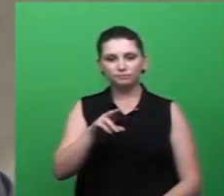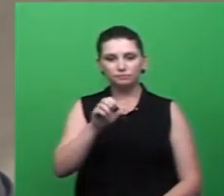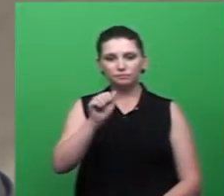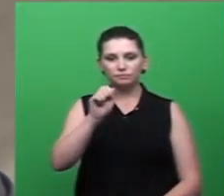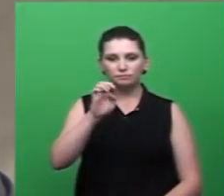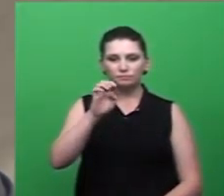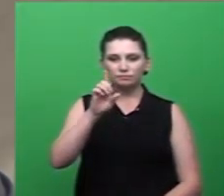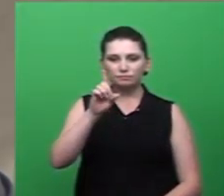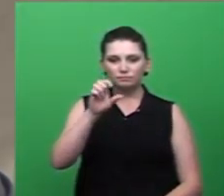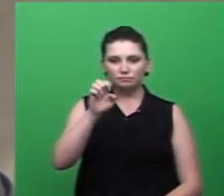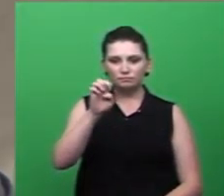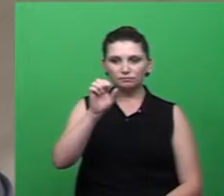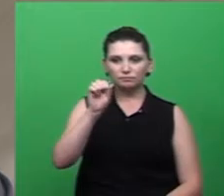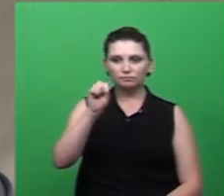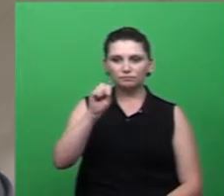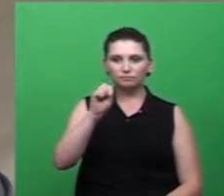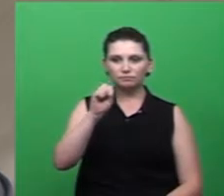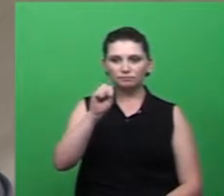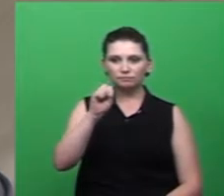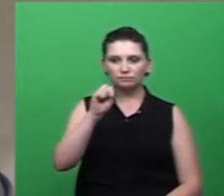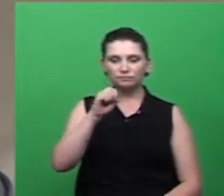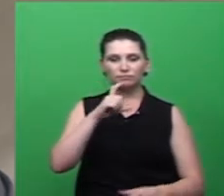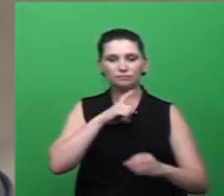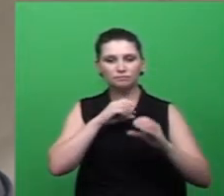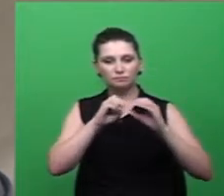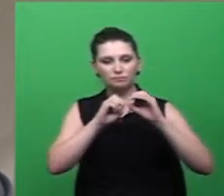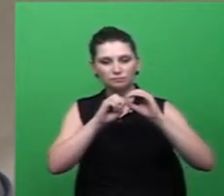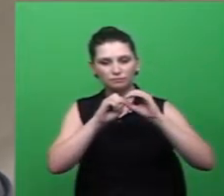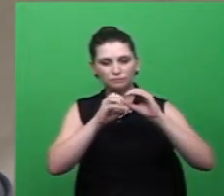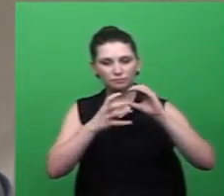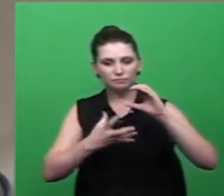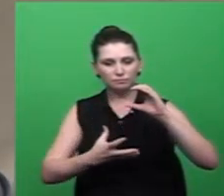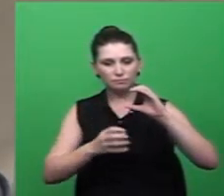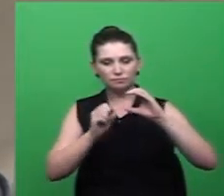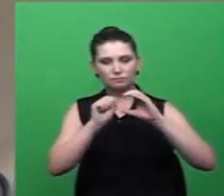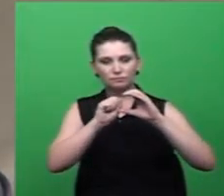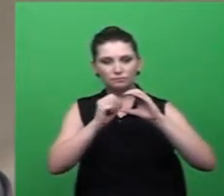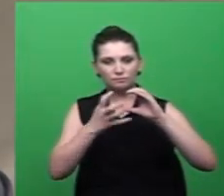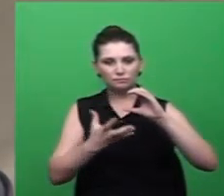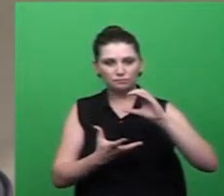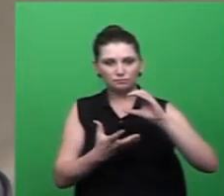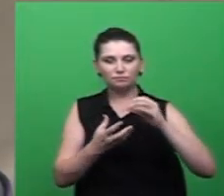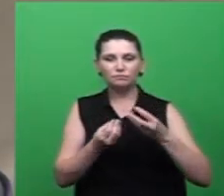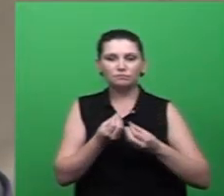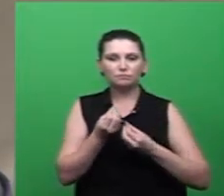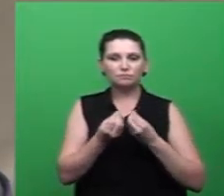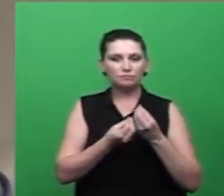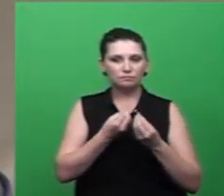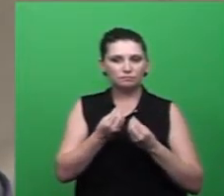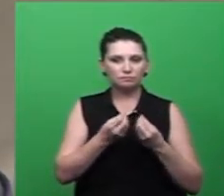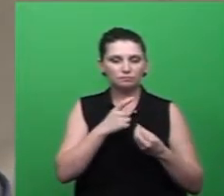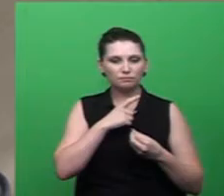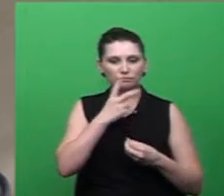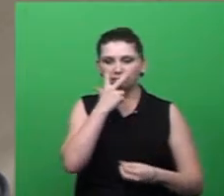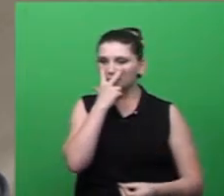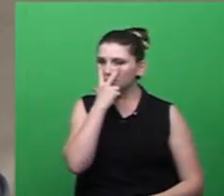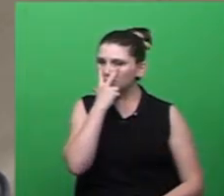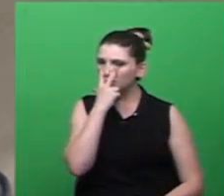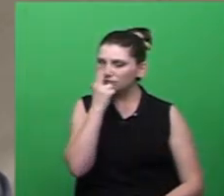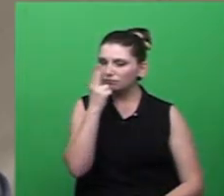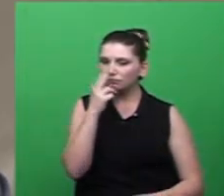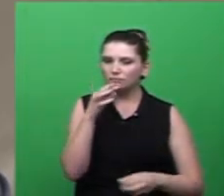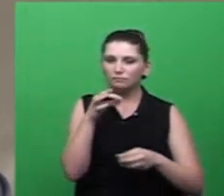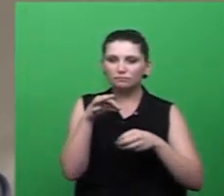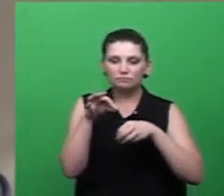tem uma característica peculiar no seu formato anatômico, que ele é muito parecido com um mosquito